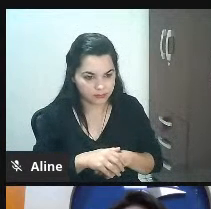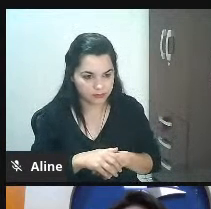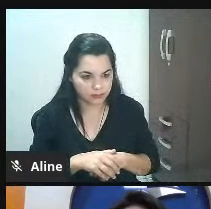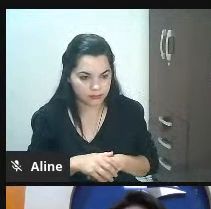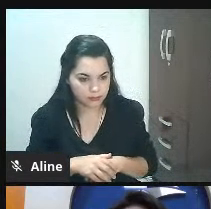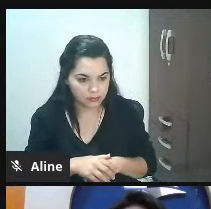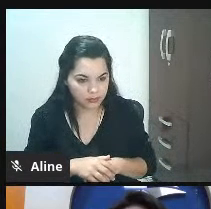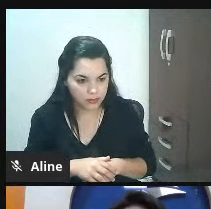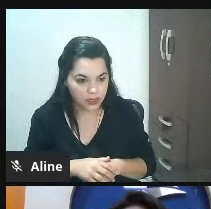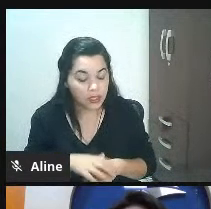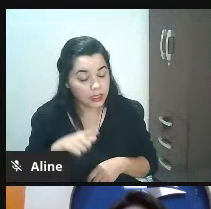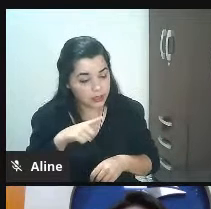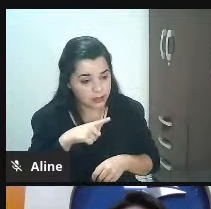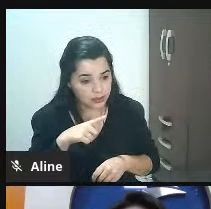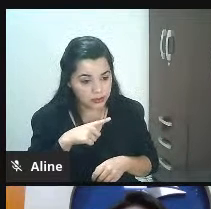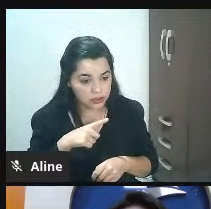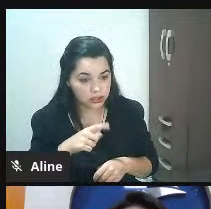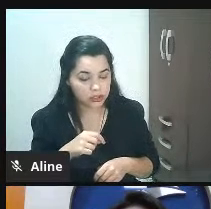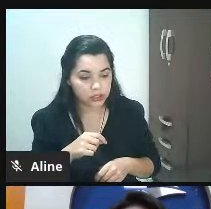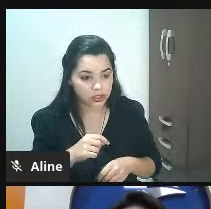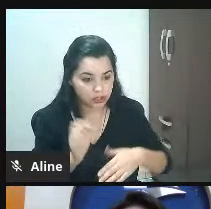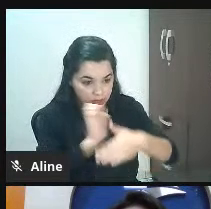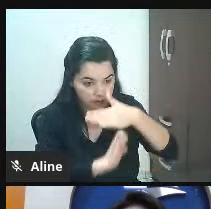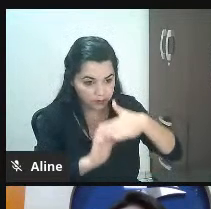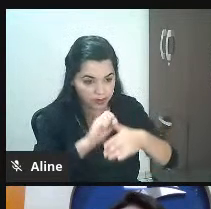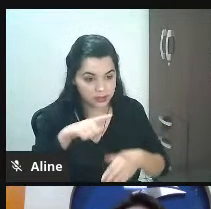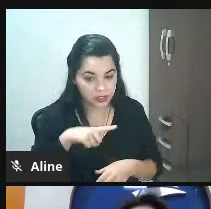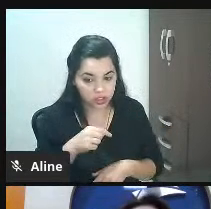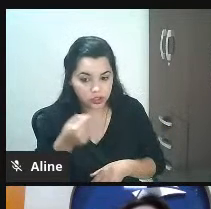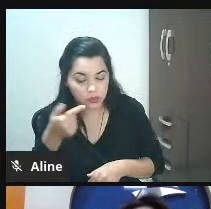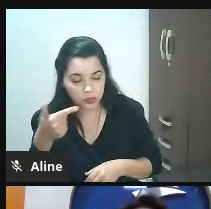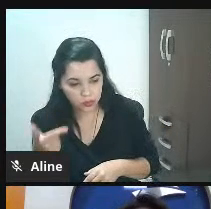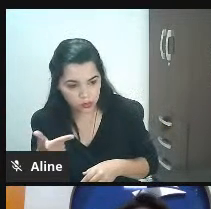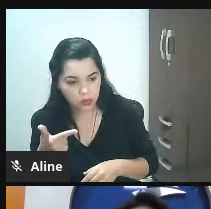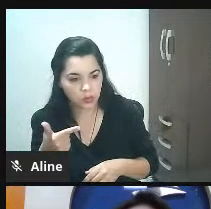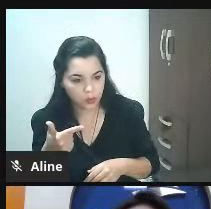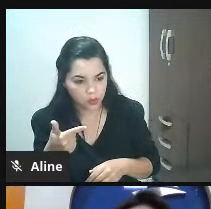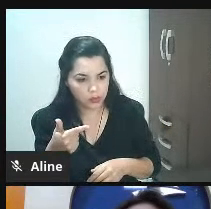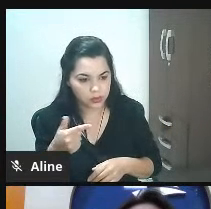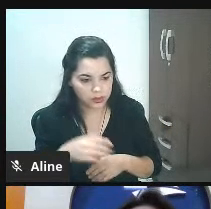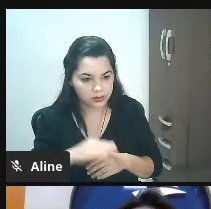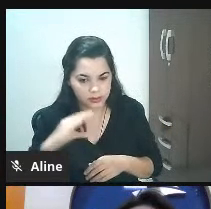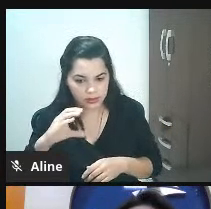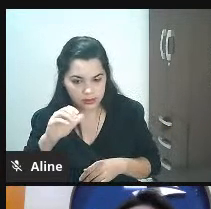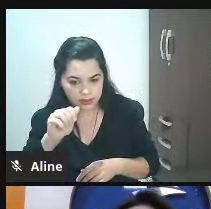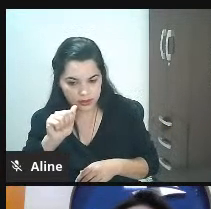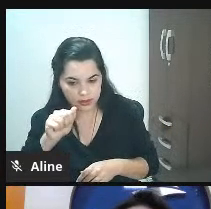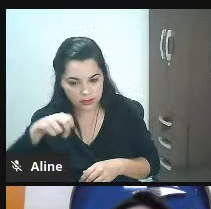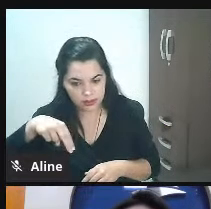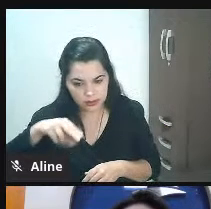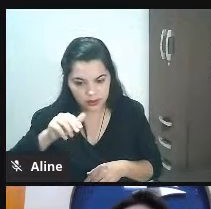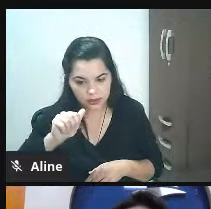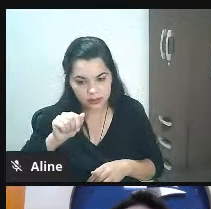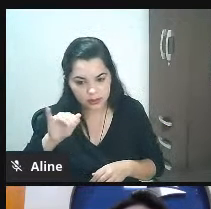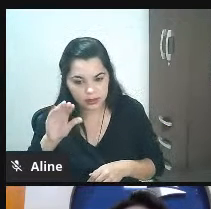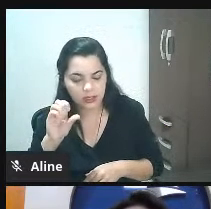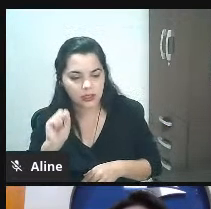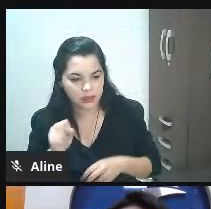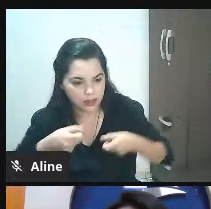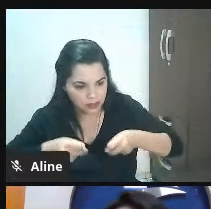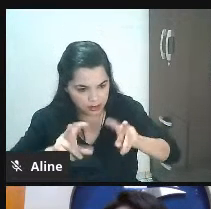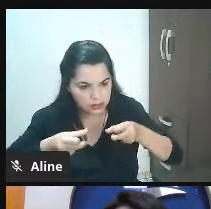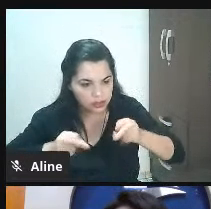de empresas que já tinham mais de dois canais de vendas isso foi uma surpresa muito boa só que